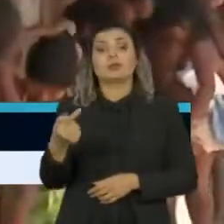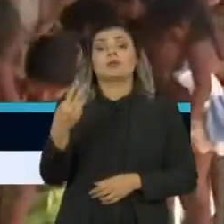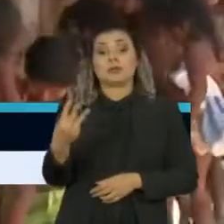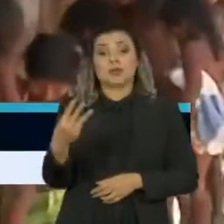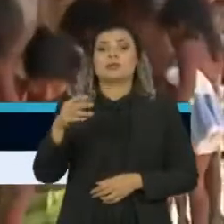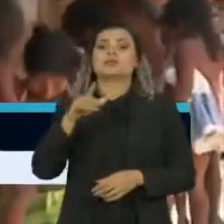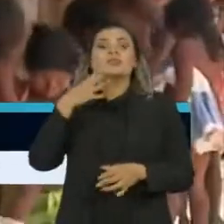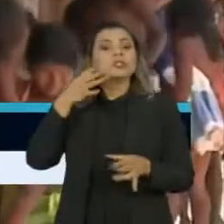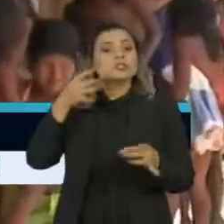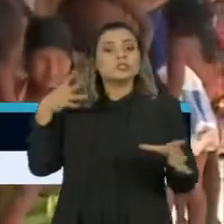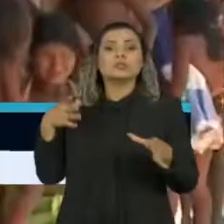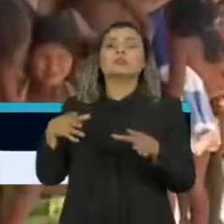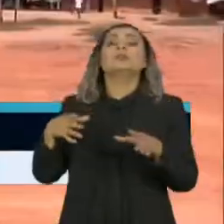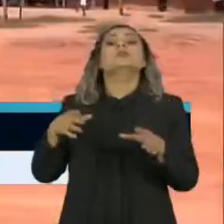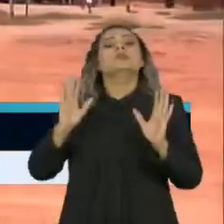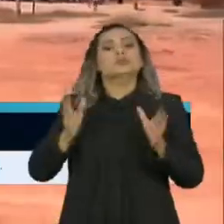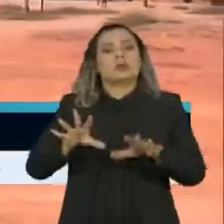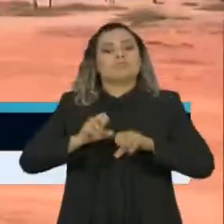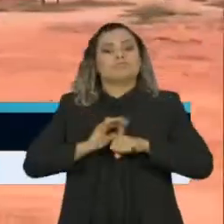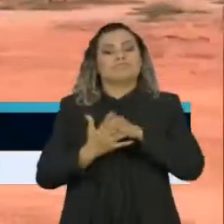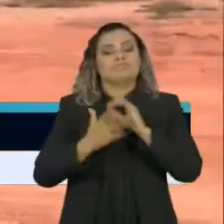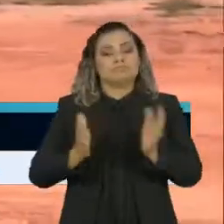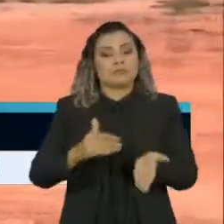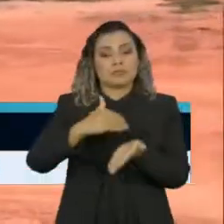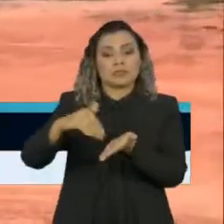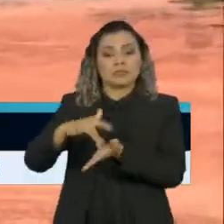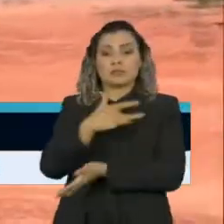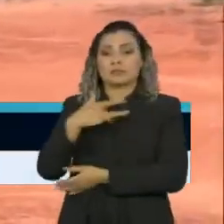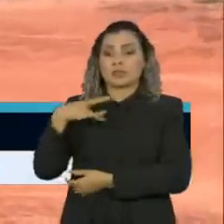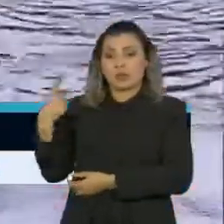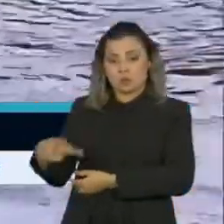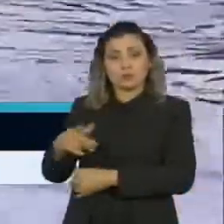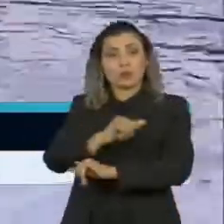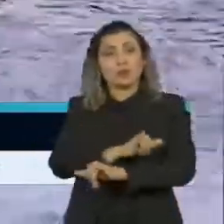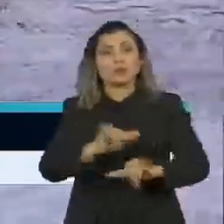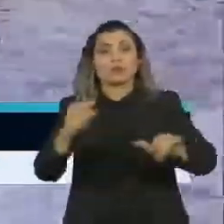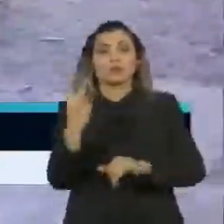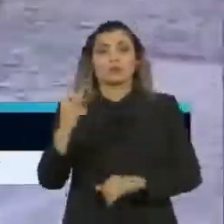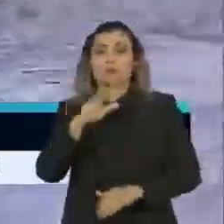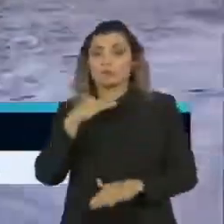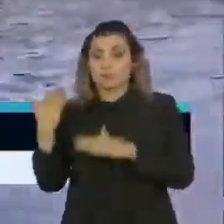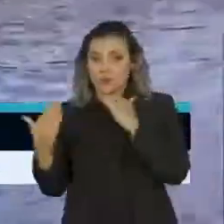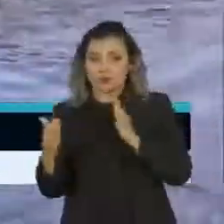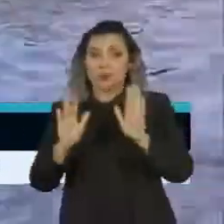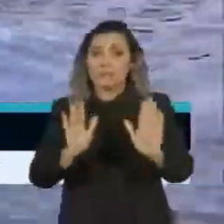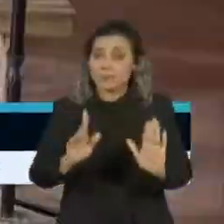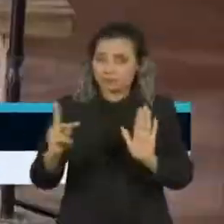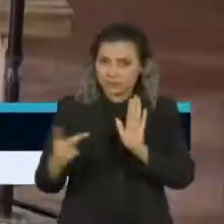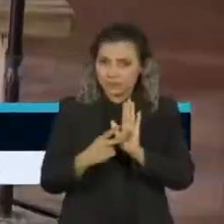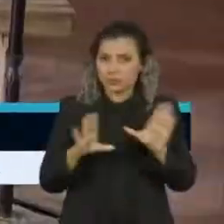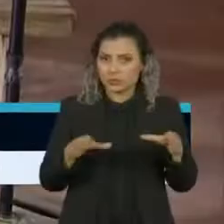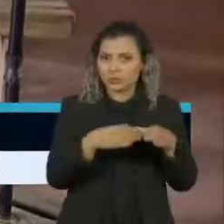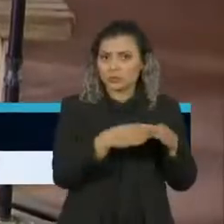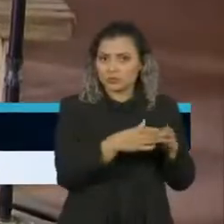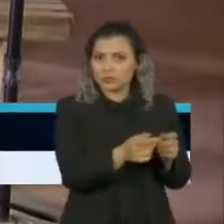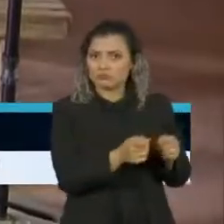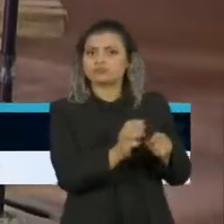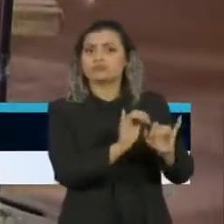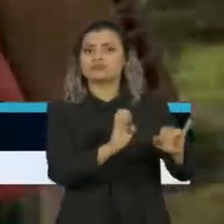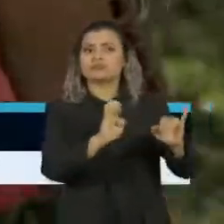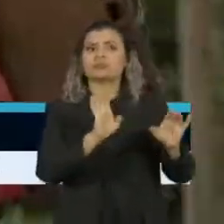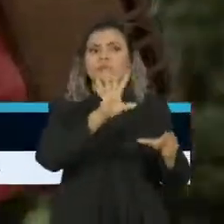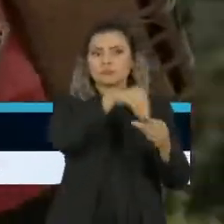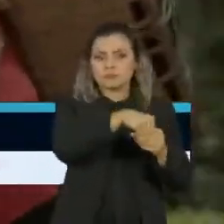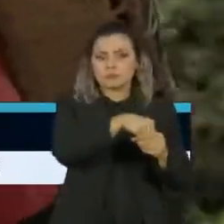positivo para a covid-19. A Secretaria de Saúde registrou duas mortes, mas o Conselho Indigenista Missionário